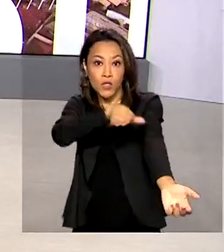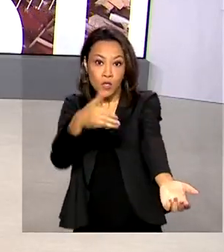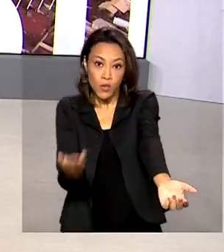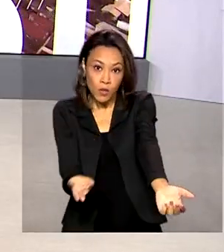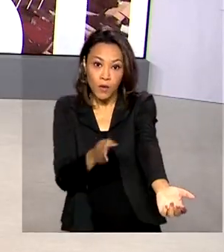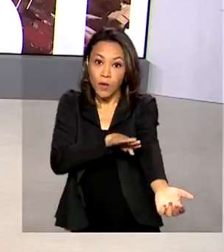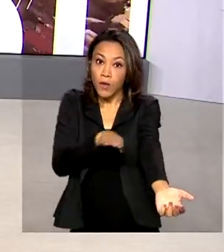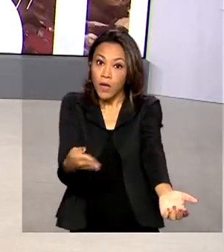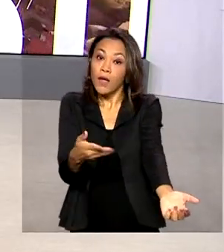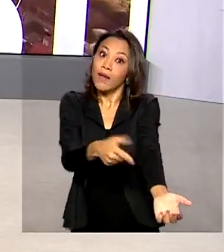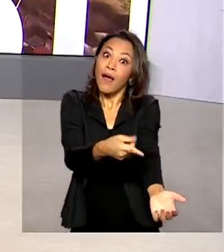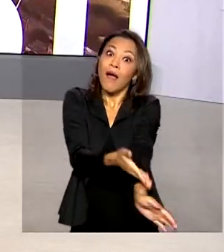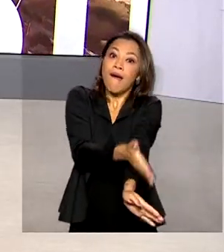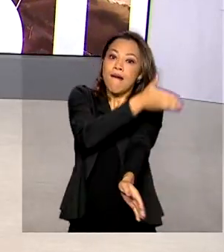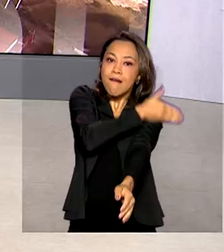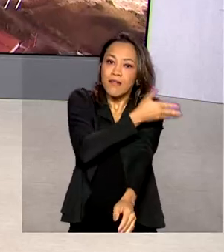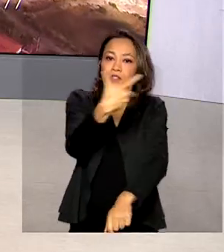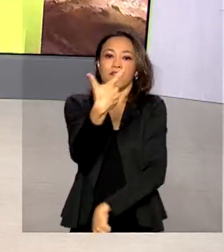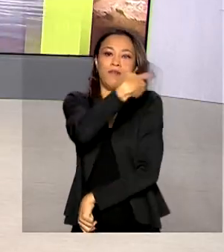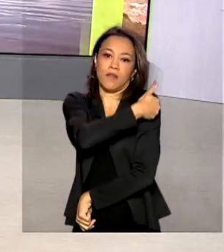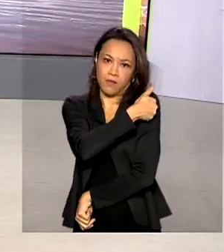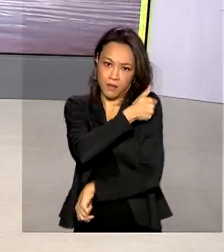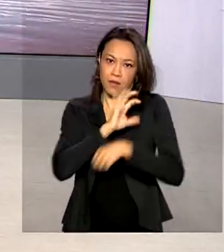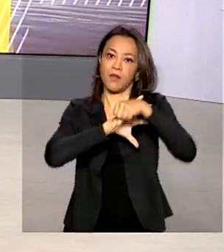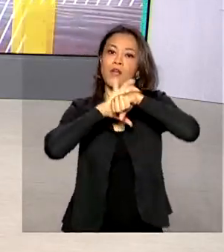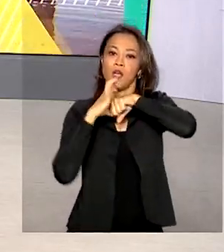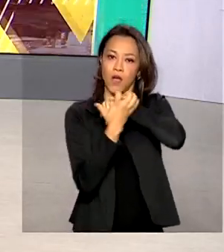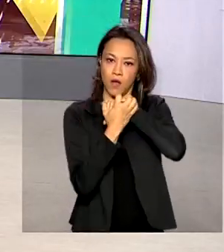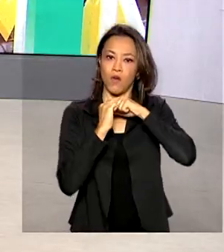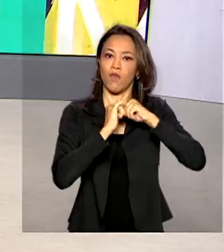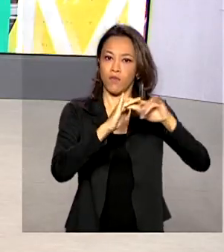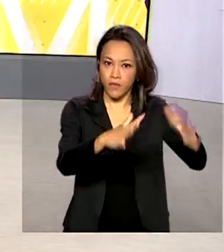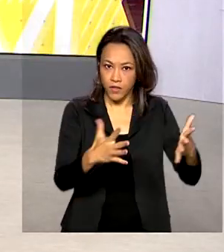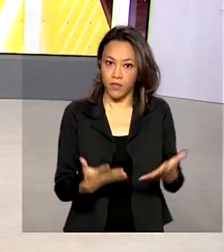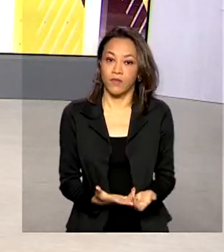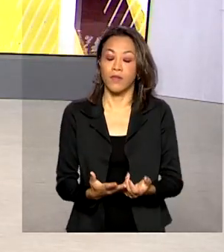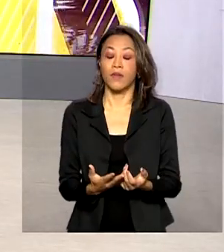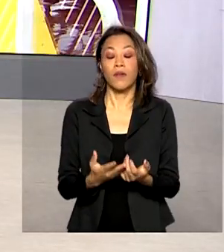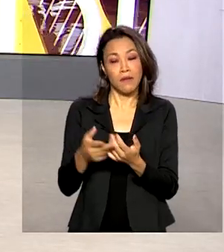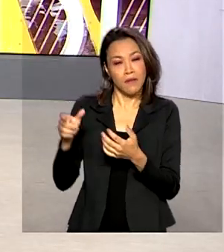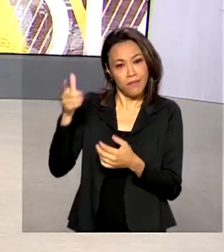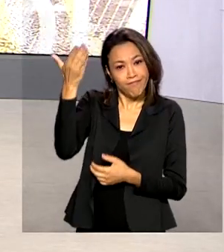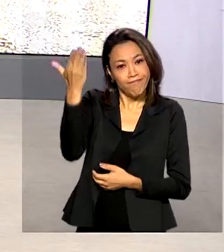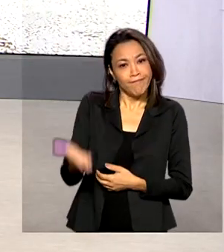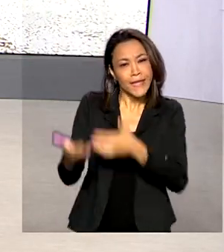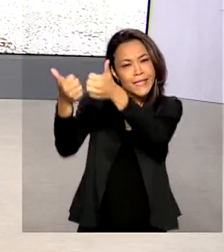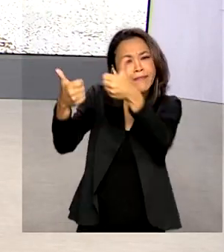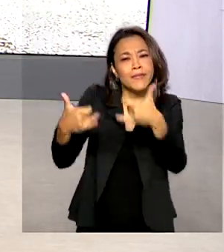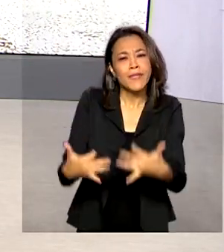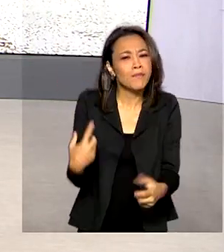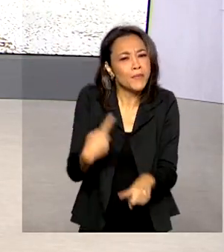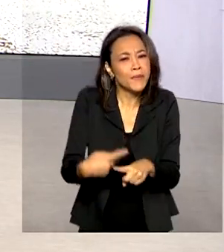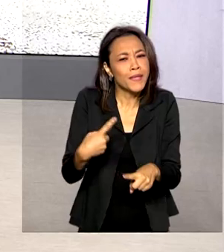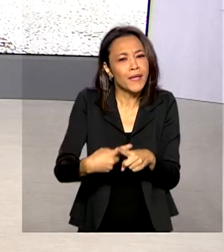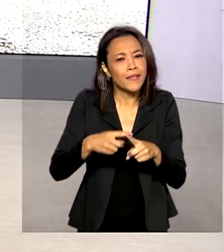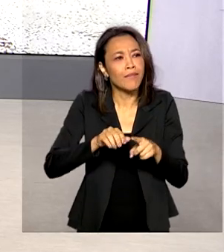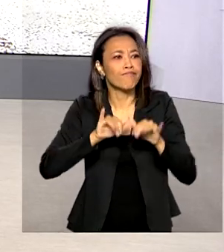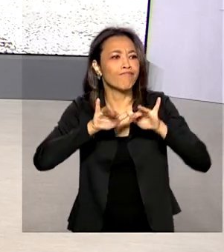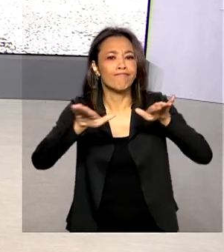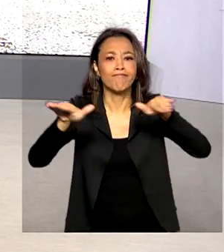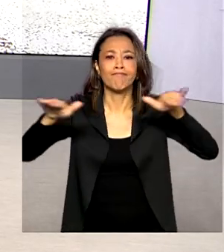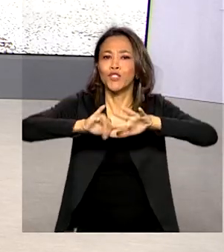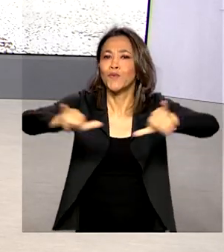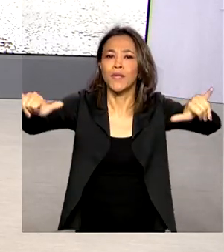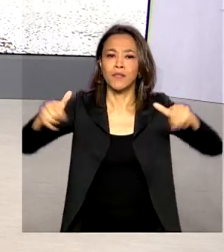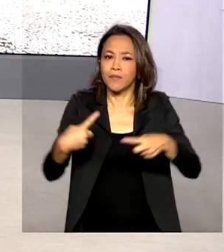antes de receber a vacina contra a Covid-19. O repórter Tiago Pimenta explica pra gente o motivo dessa campanha. Tiago,